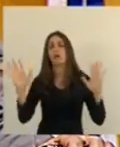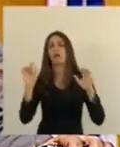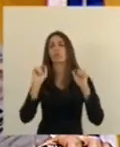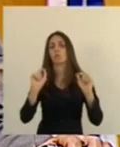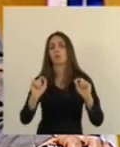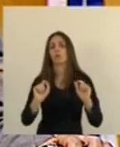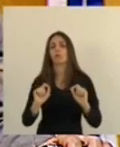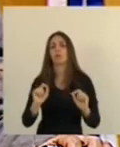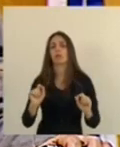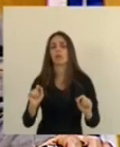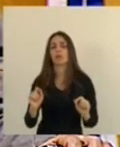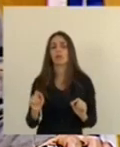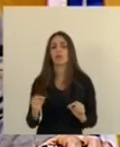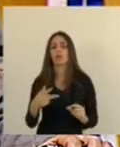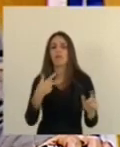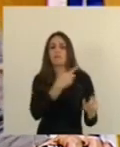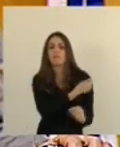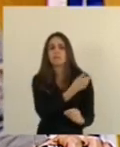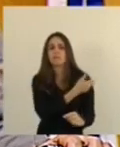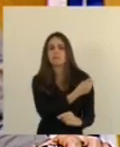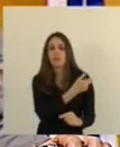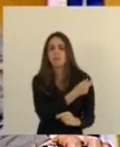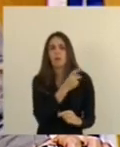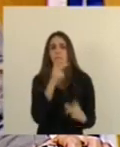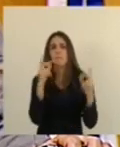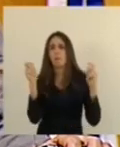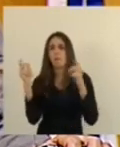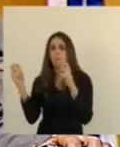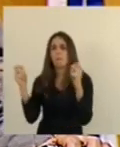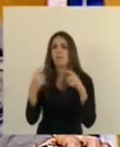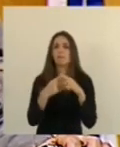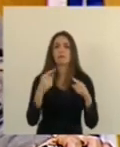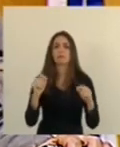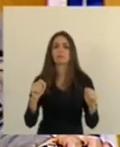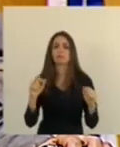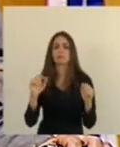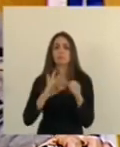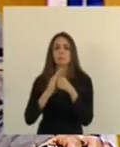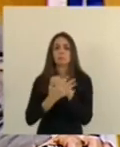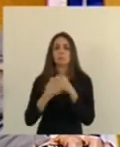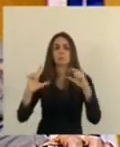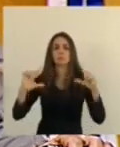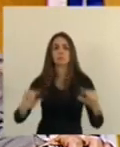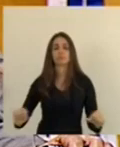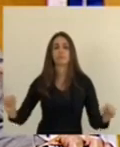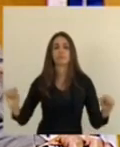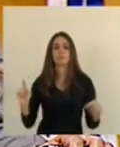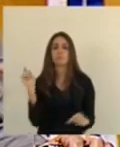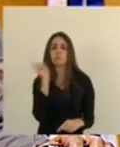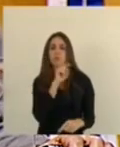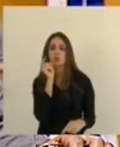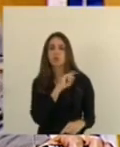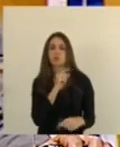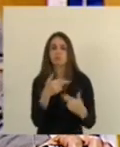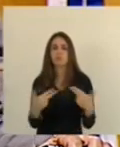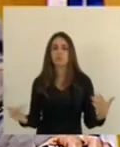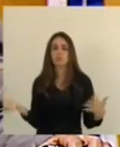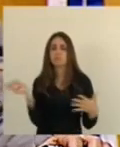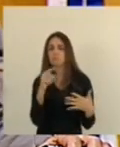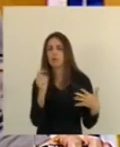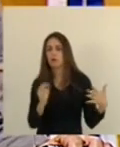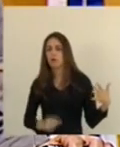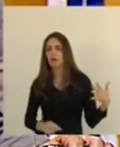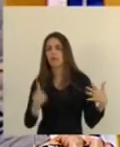da taxa de vacinação e o recuo da pandemia entre nós as mentiras sobre essas questões são